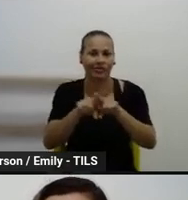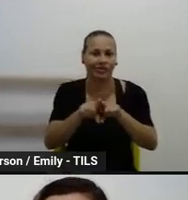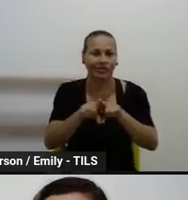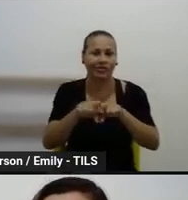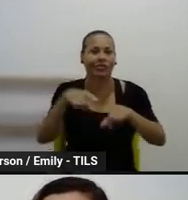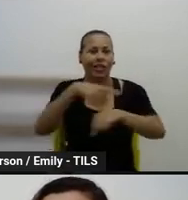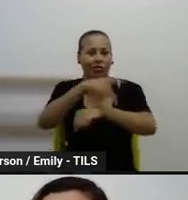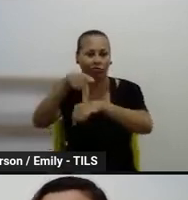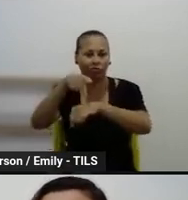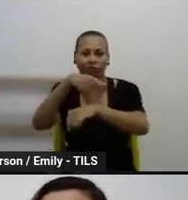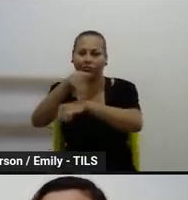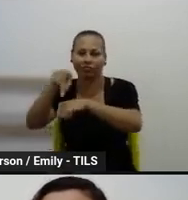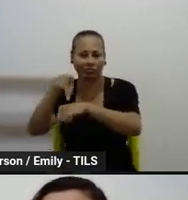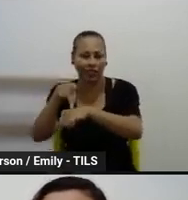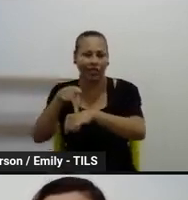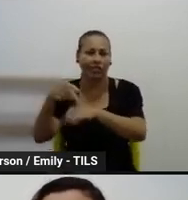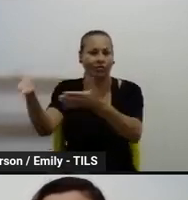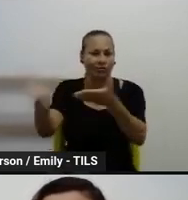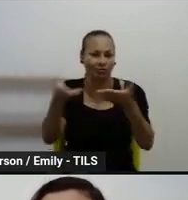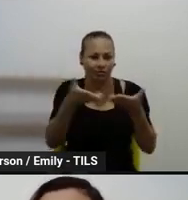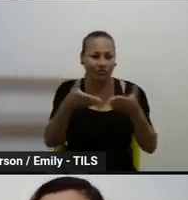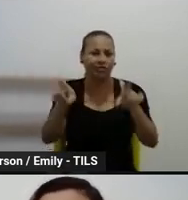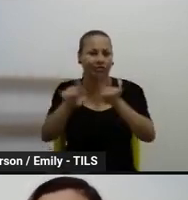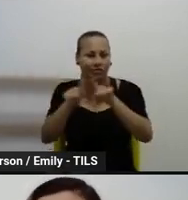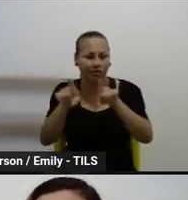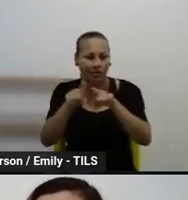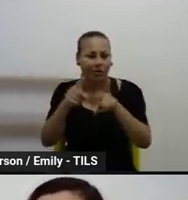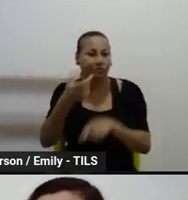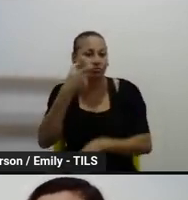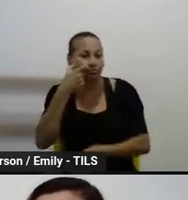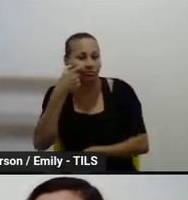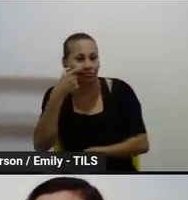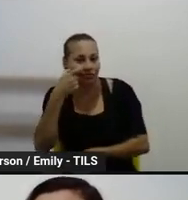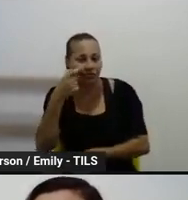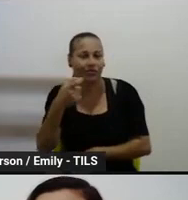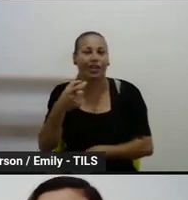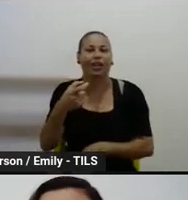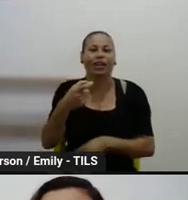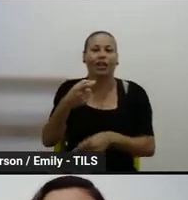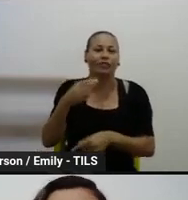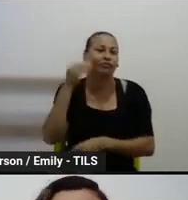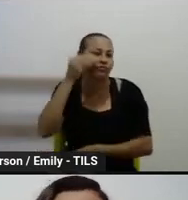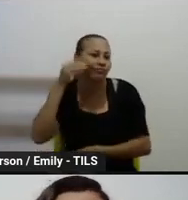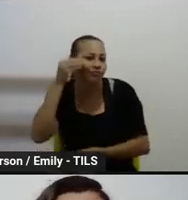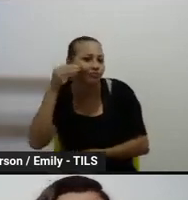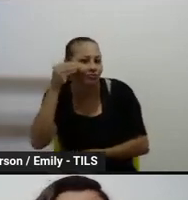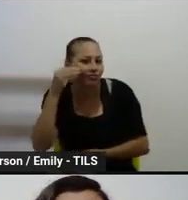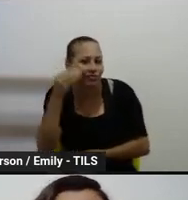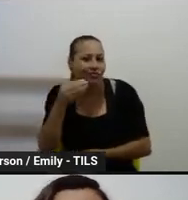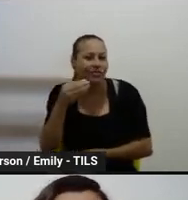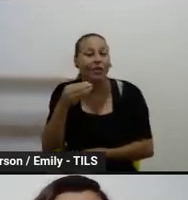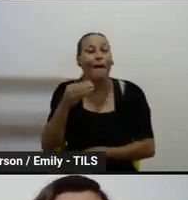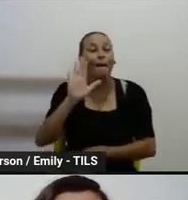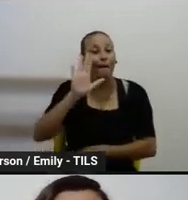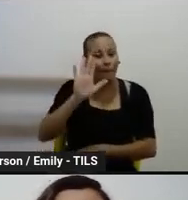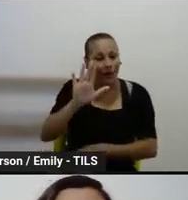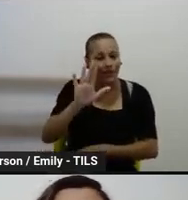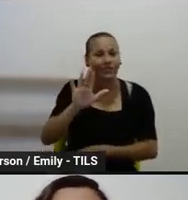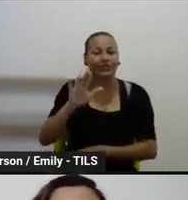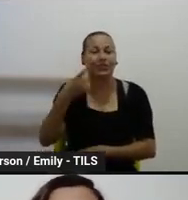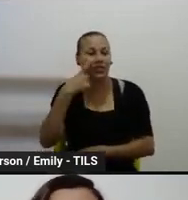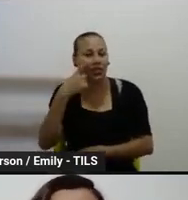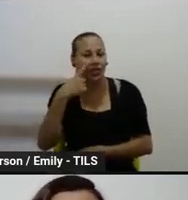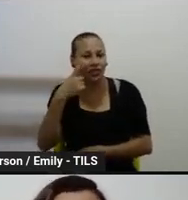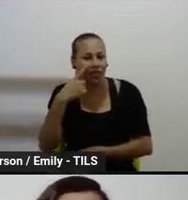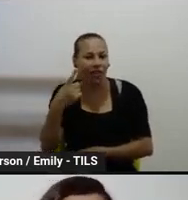outras nacionalidades, de outras nações e com outras nacionalidades. mais a gente acha pertinente, né,